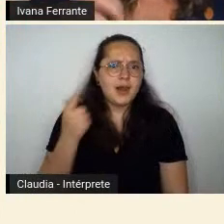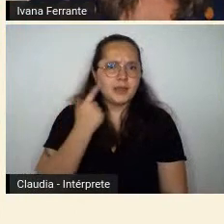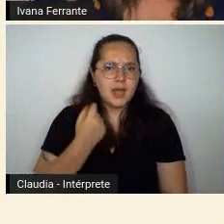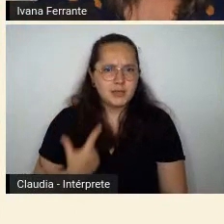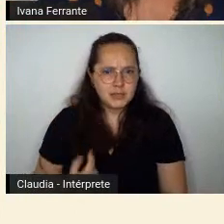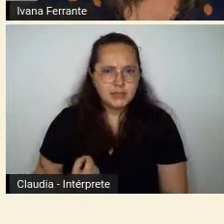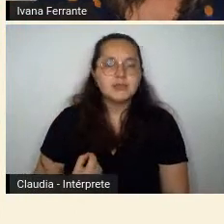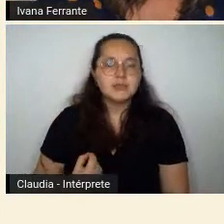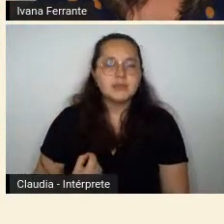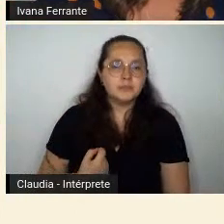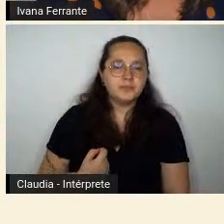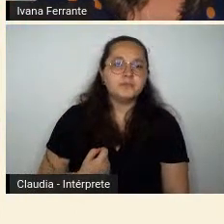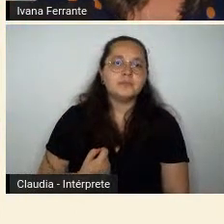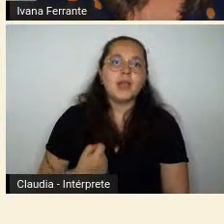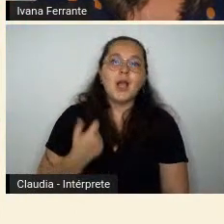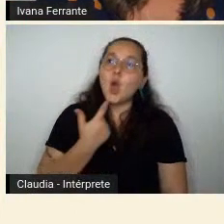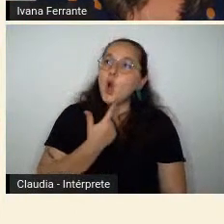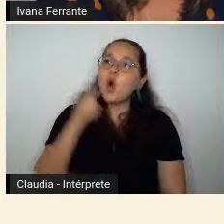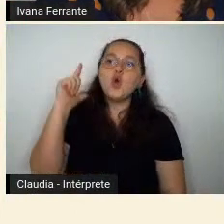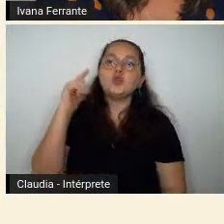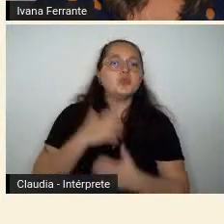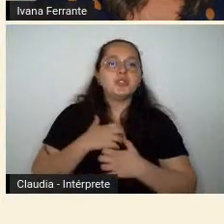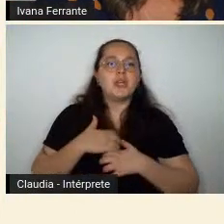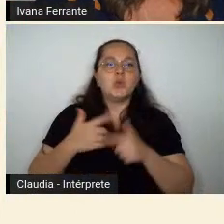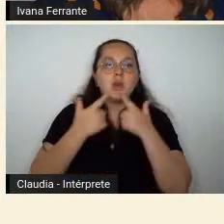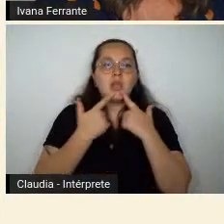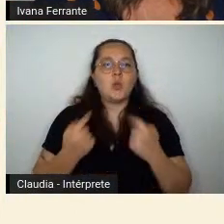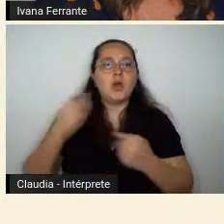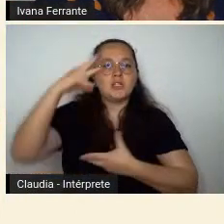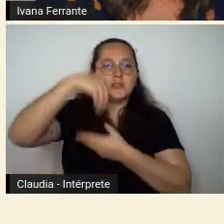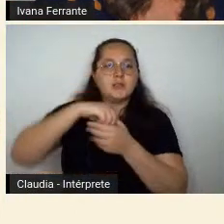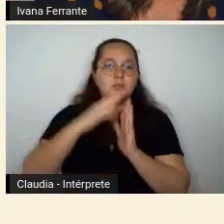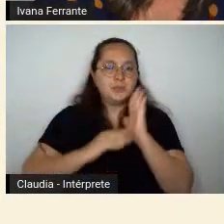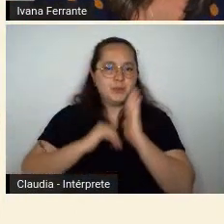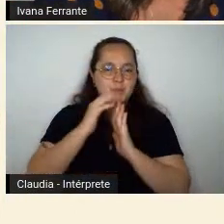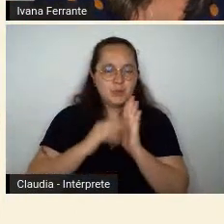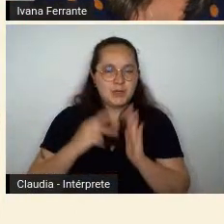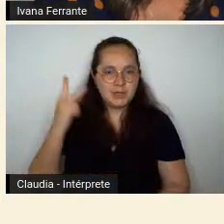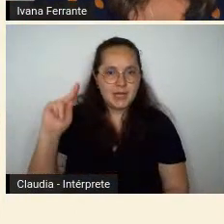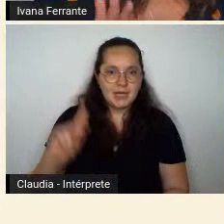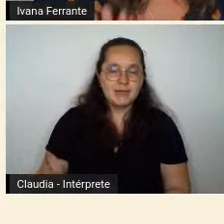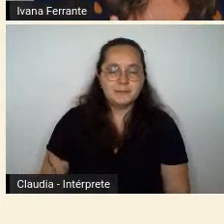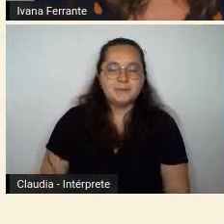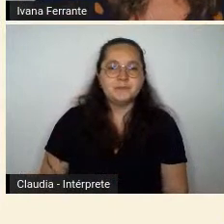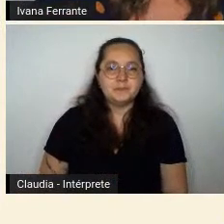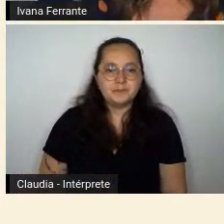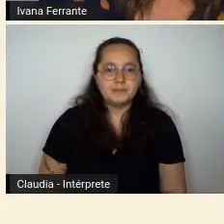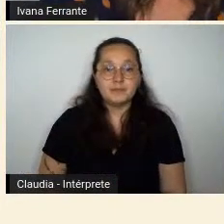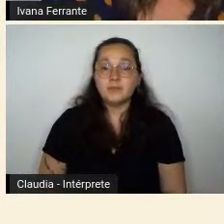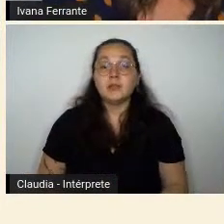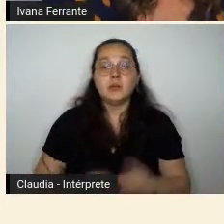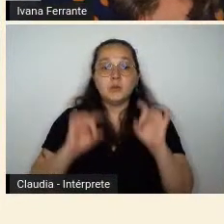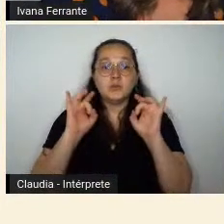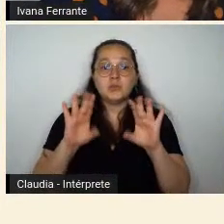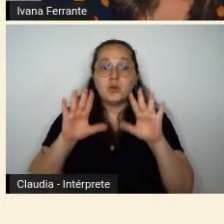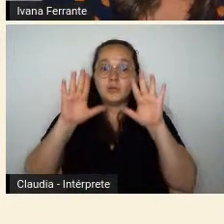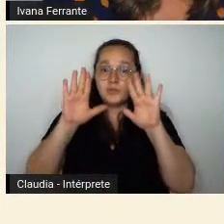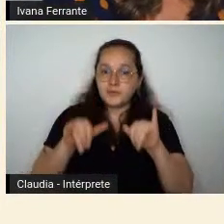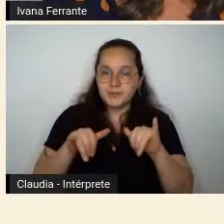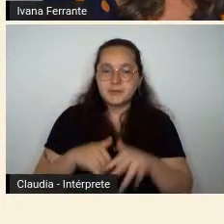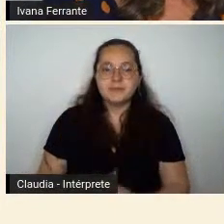outra linguagem na sua pintura. Então, só para terminar, né?